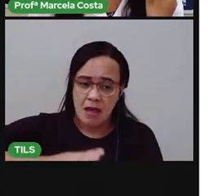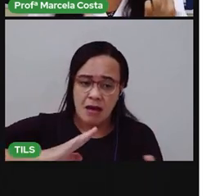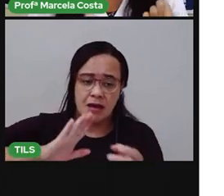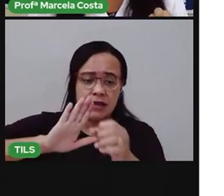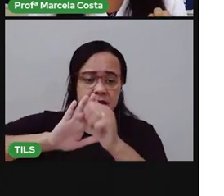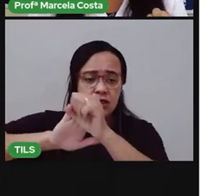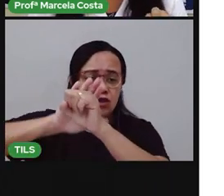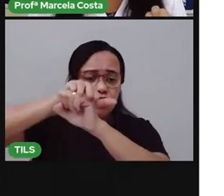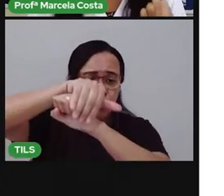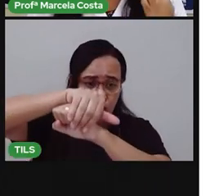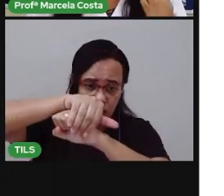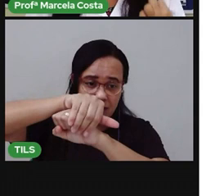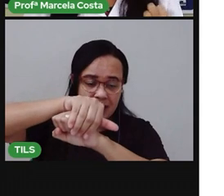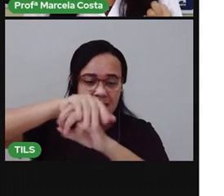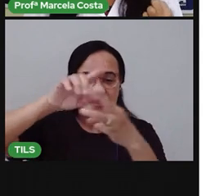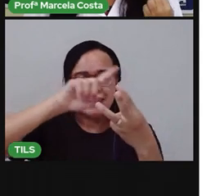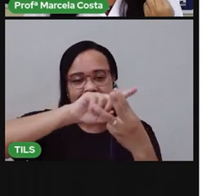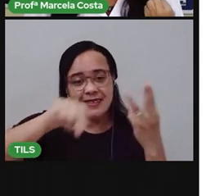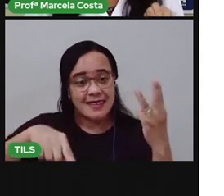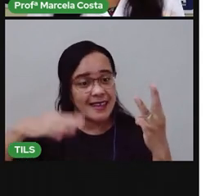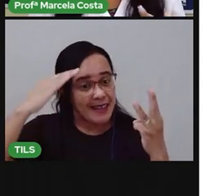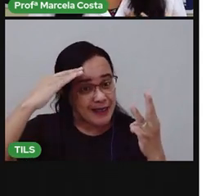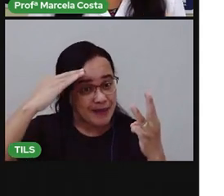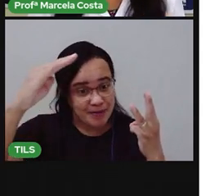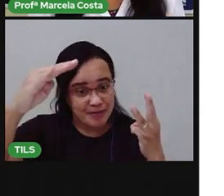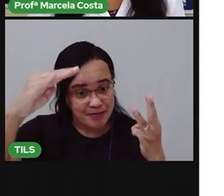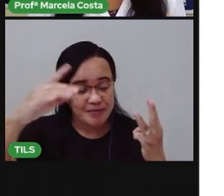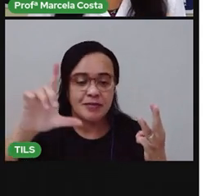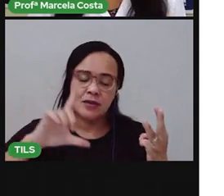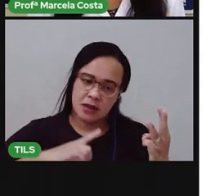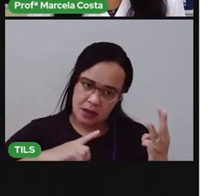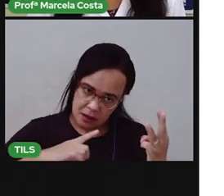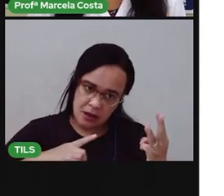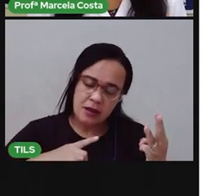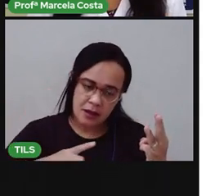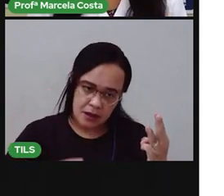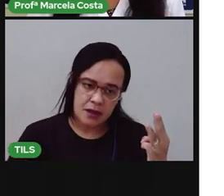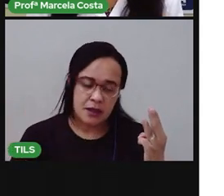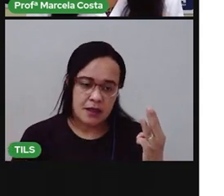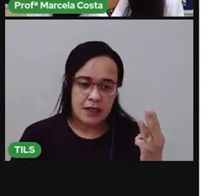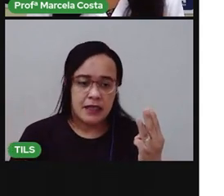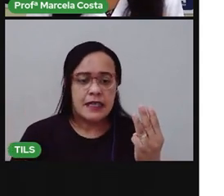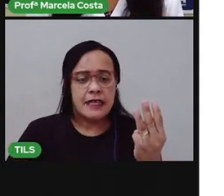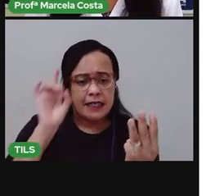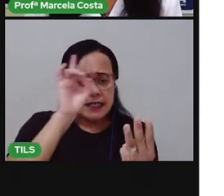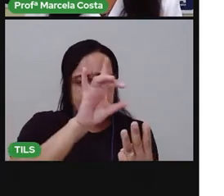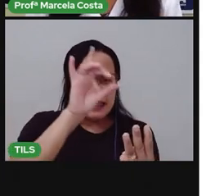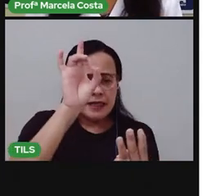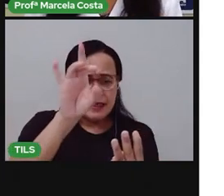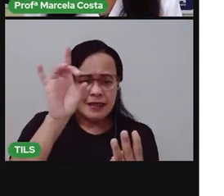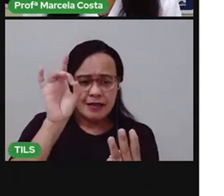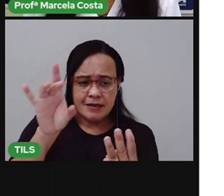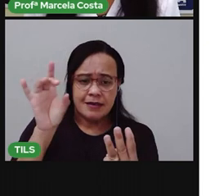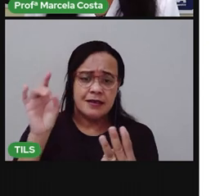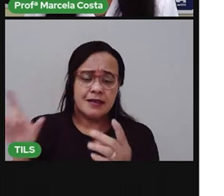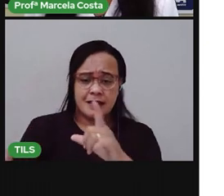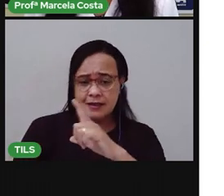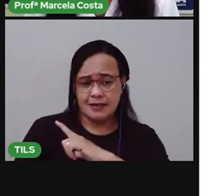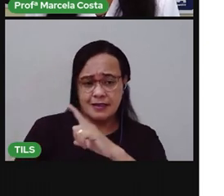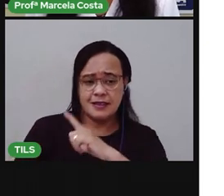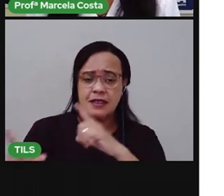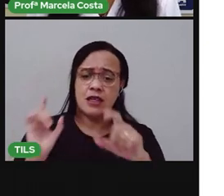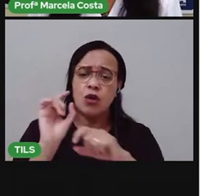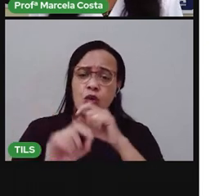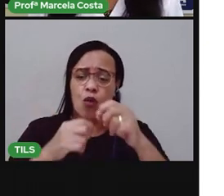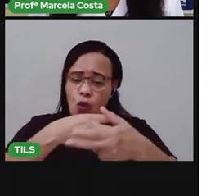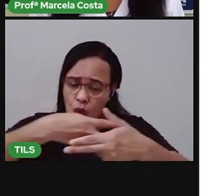Três momentos principais. Então, cada momento tem uma tarefa que a